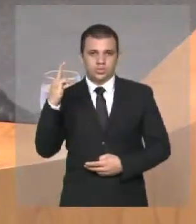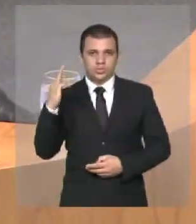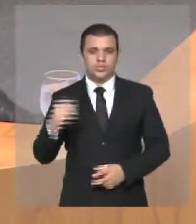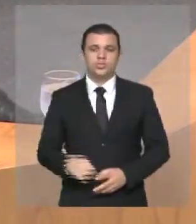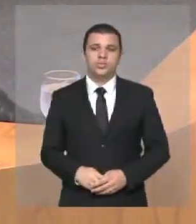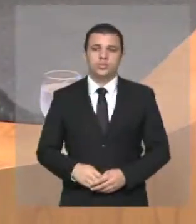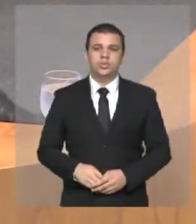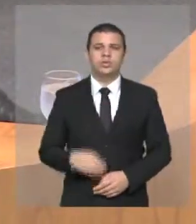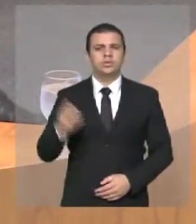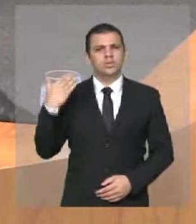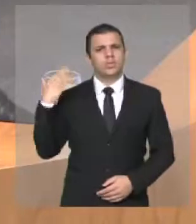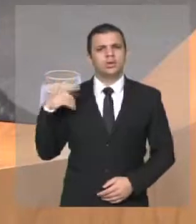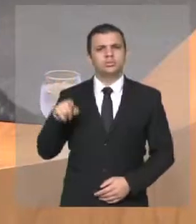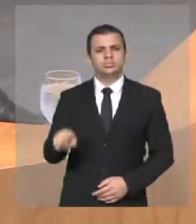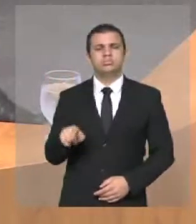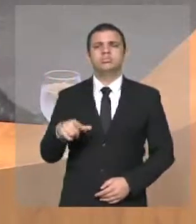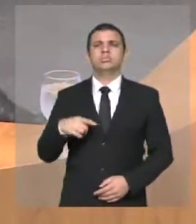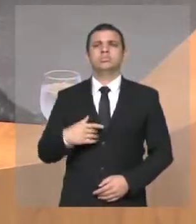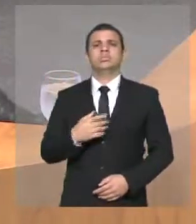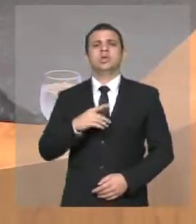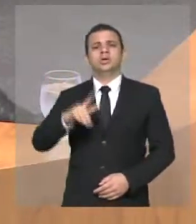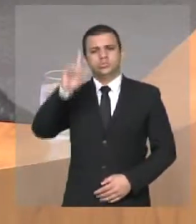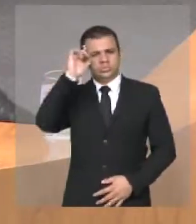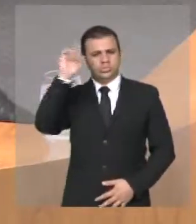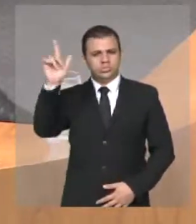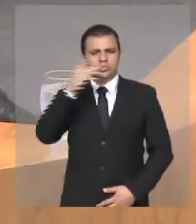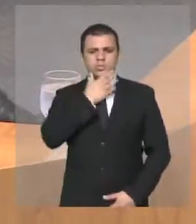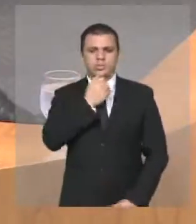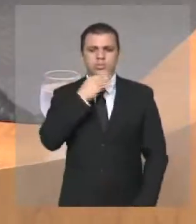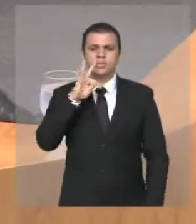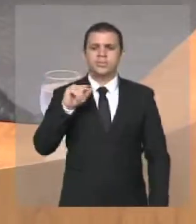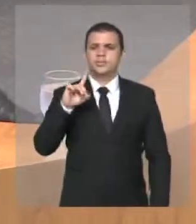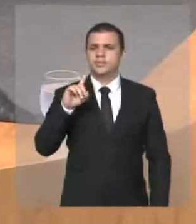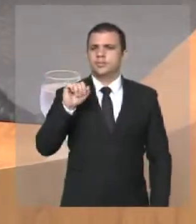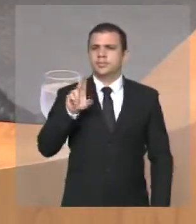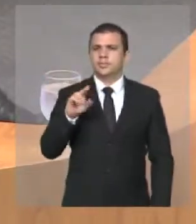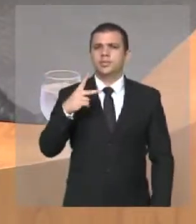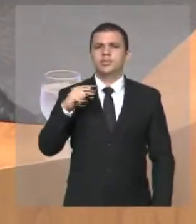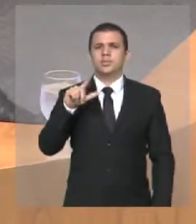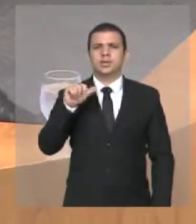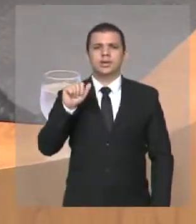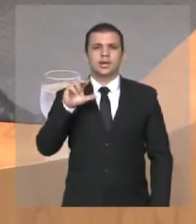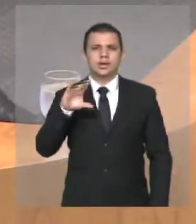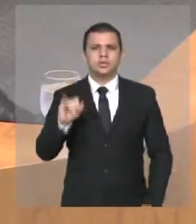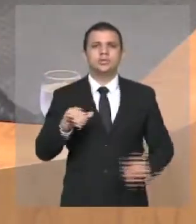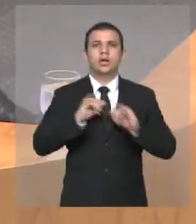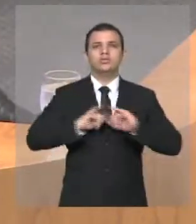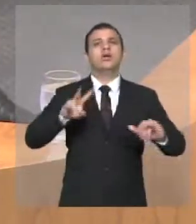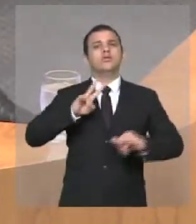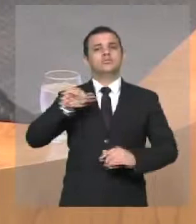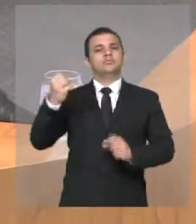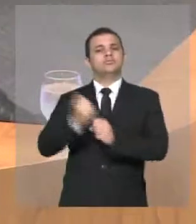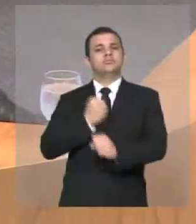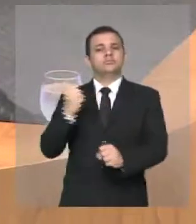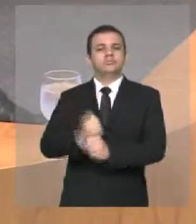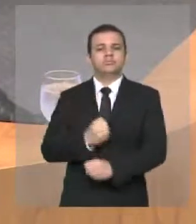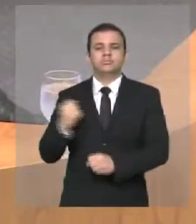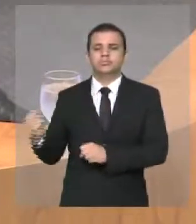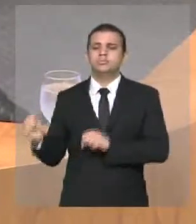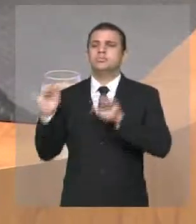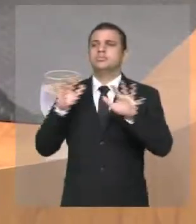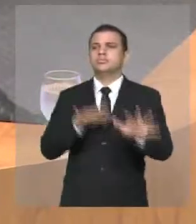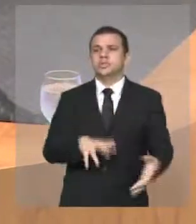ele anunciou que ia construir a ponte. E levou para o local banda de música, charanga, secretários,